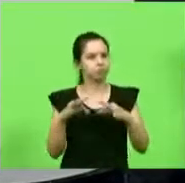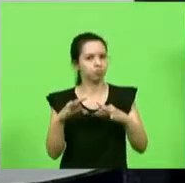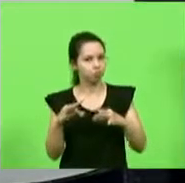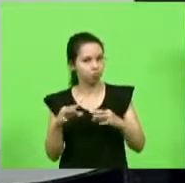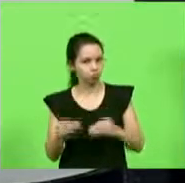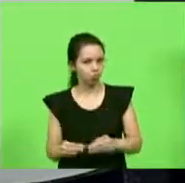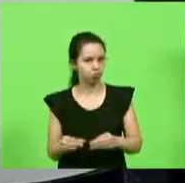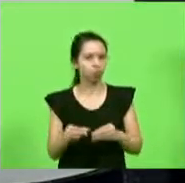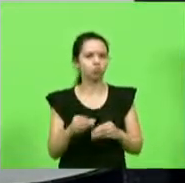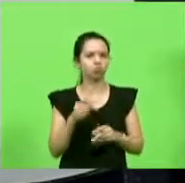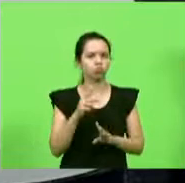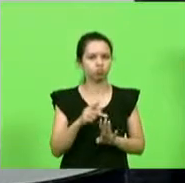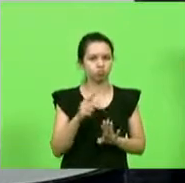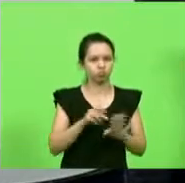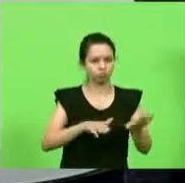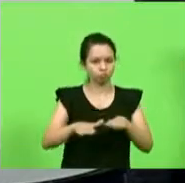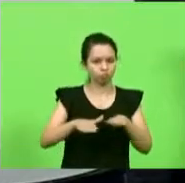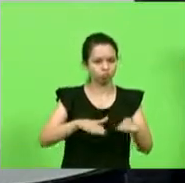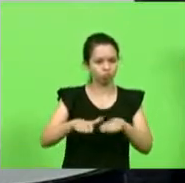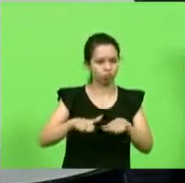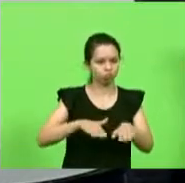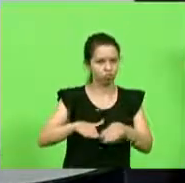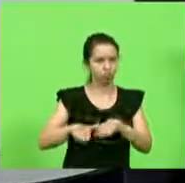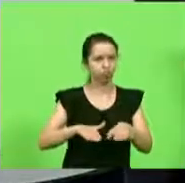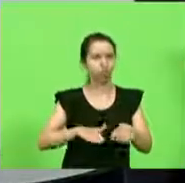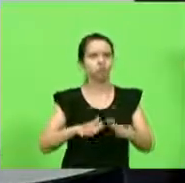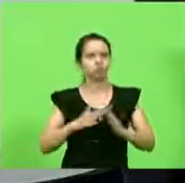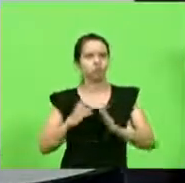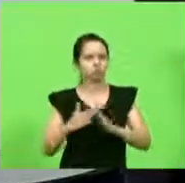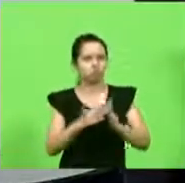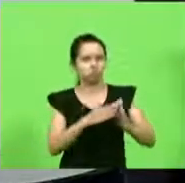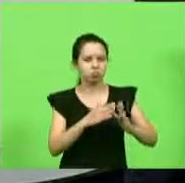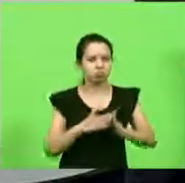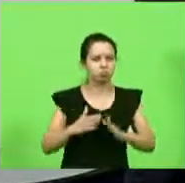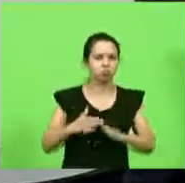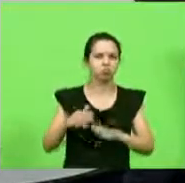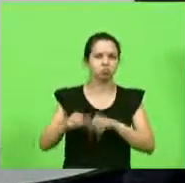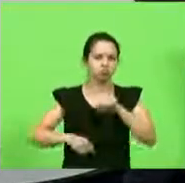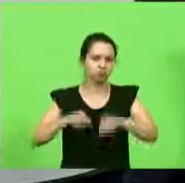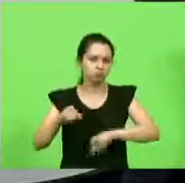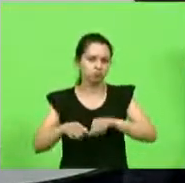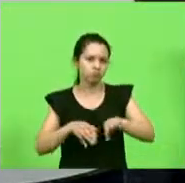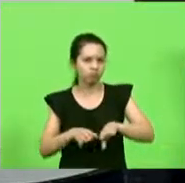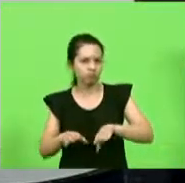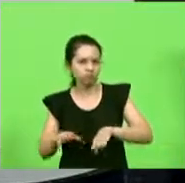todos os princípios de mobilidade urbana com ciclovia com passeios etc